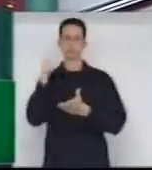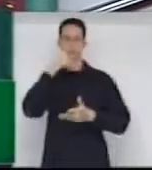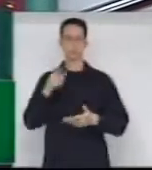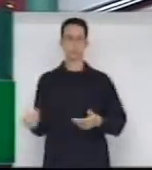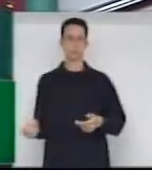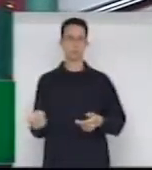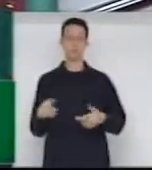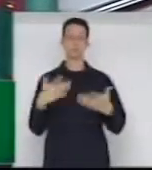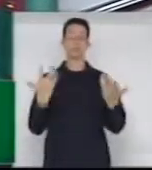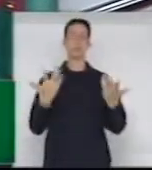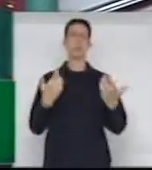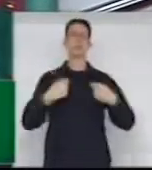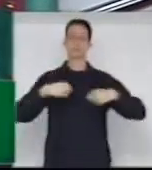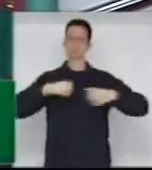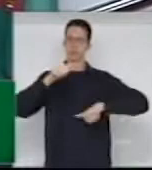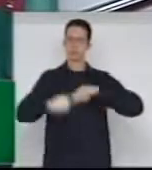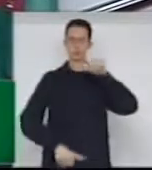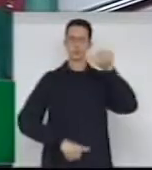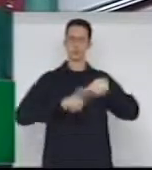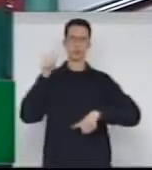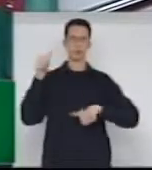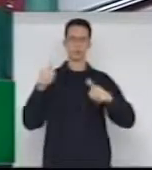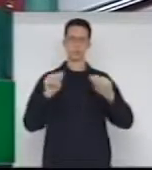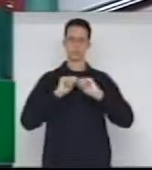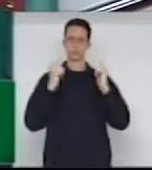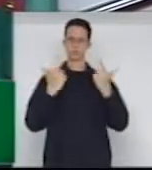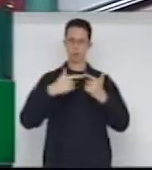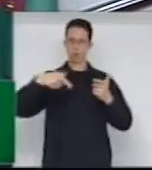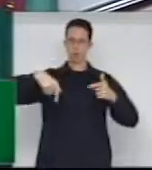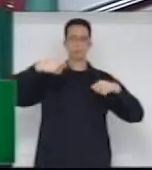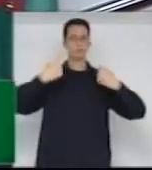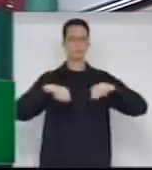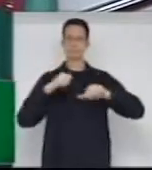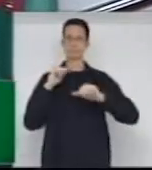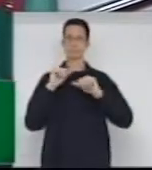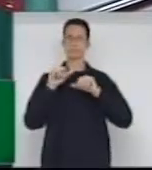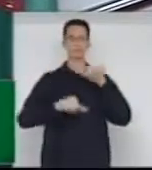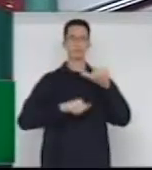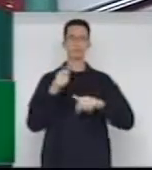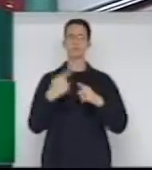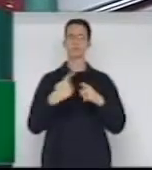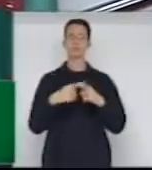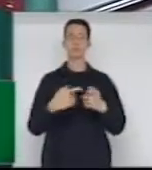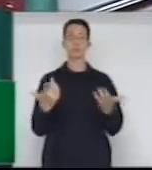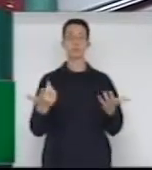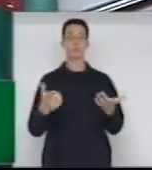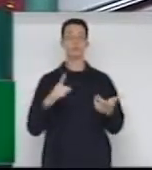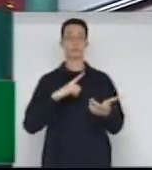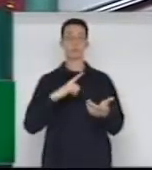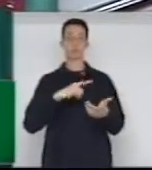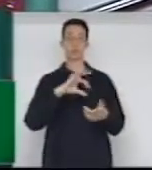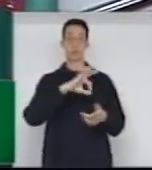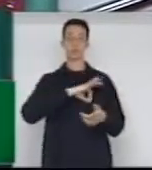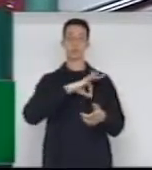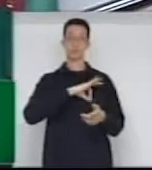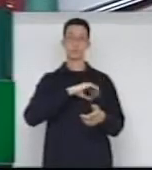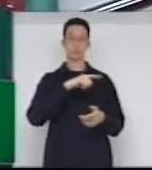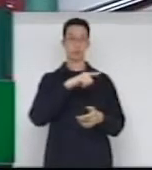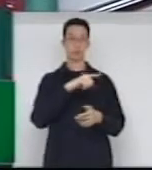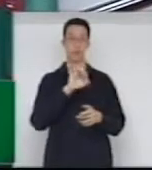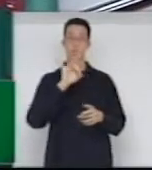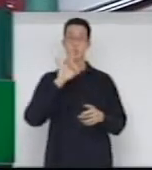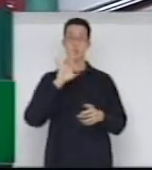Por quê? Esses novos 500 que o governador anunciou, novos policiais, pela lei, só poderão